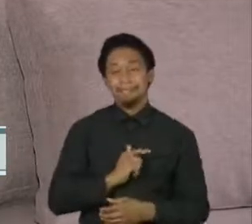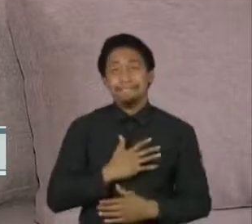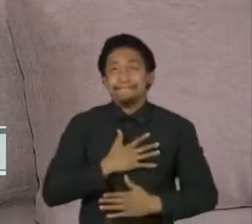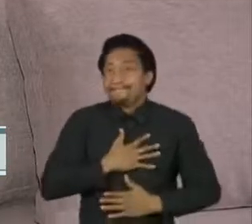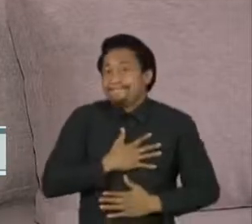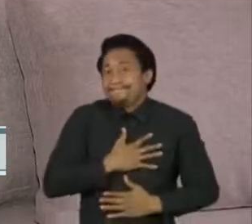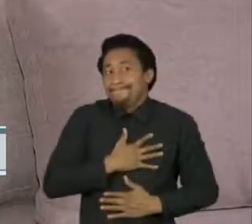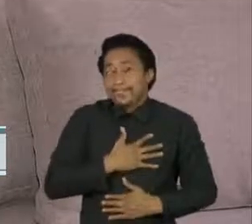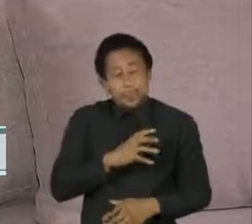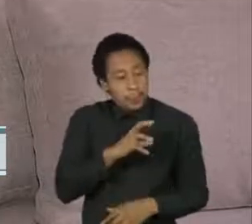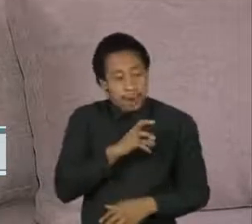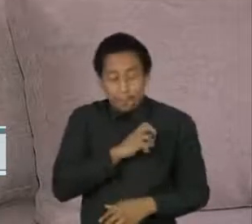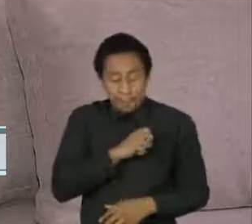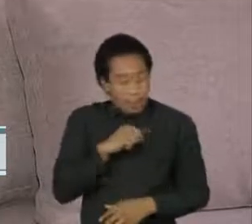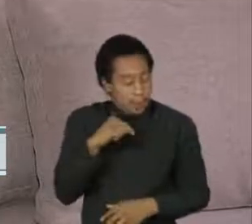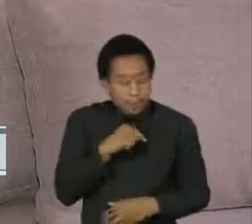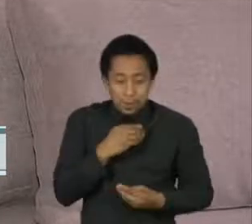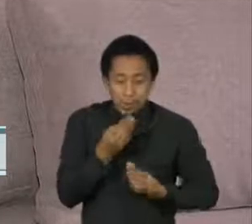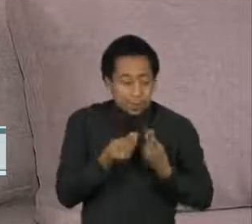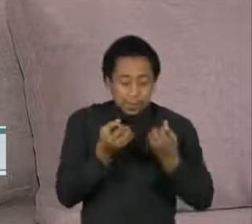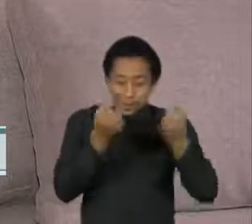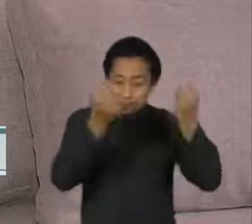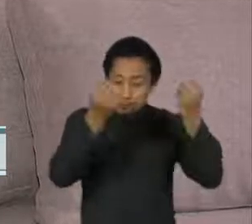consegue medir, explicar.